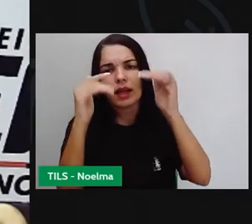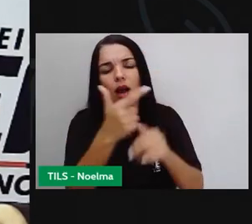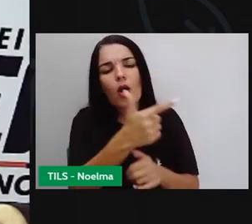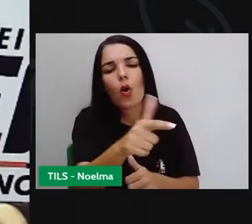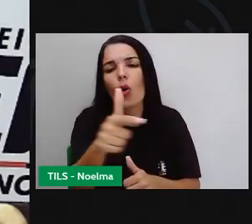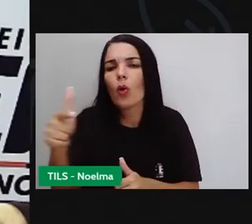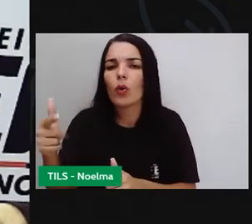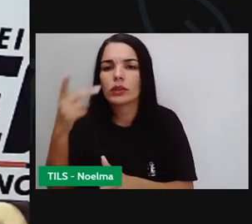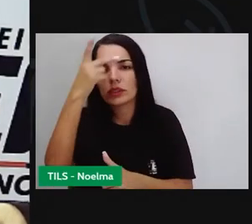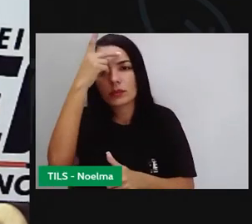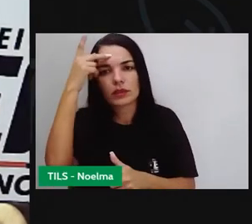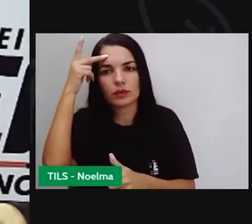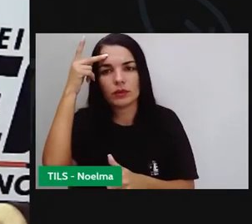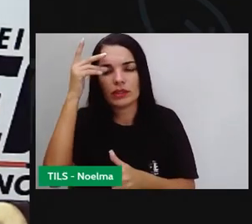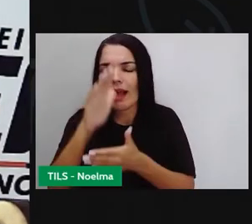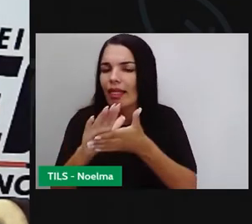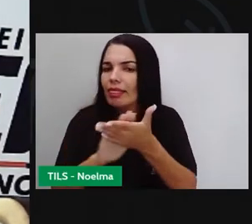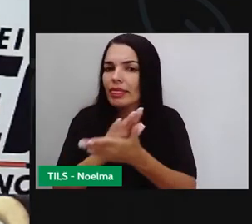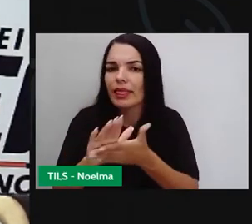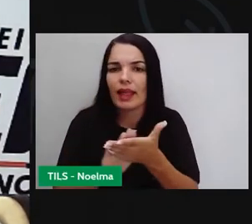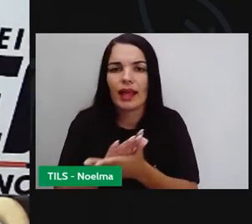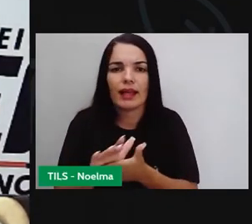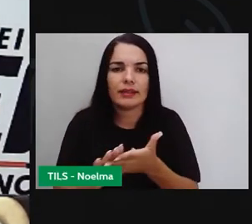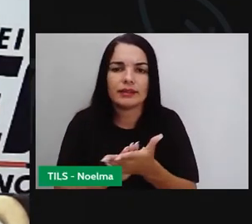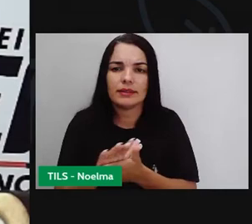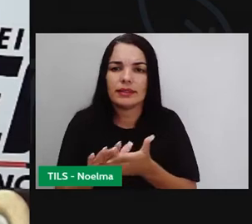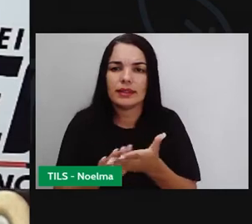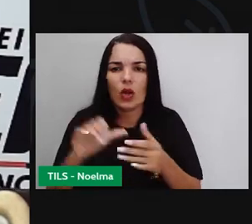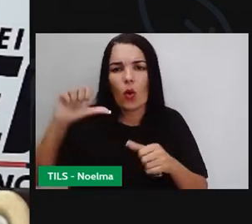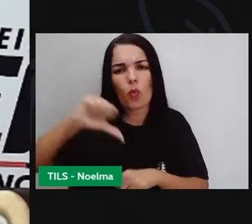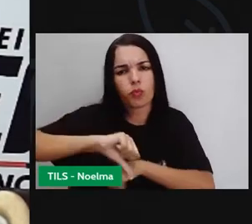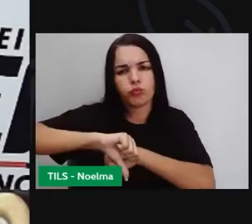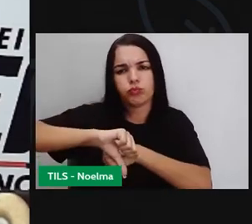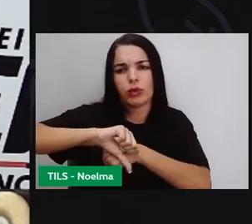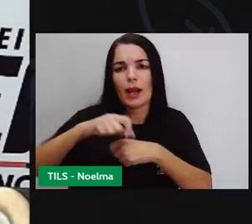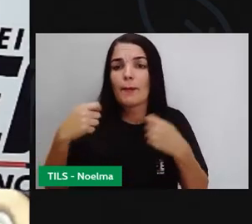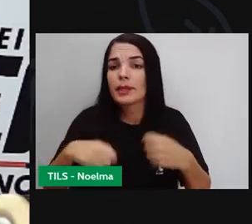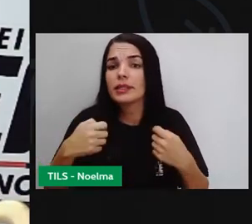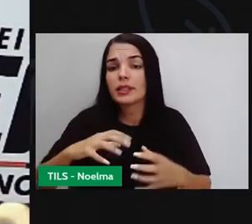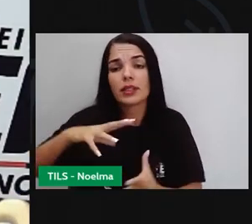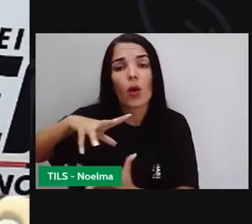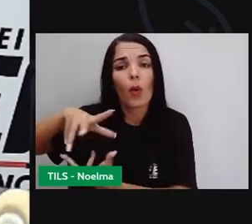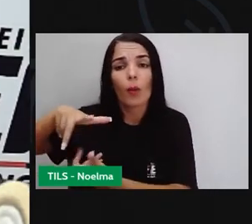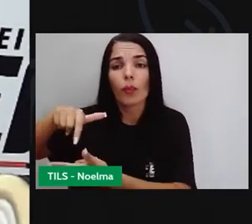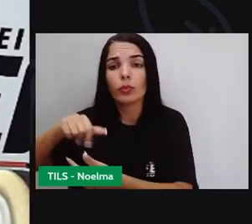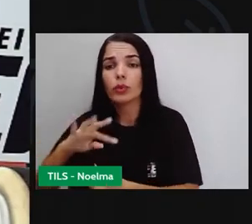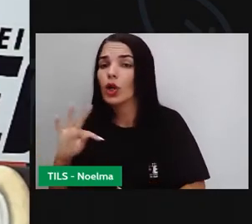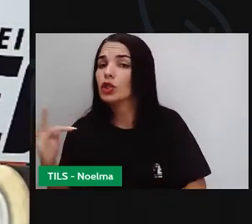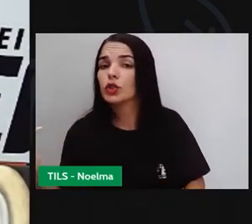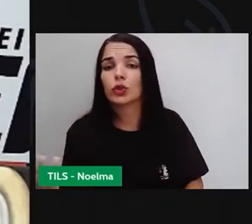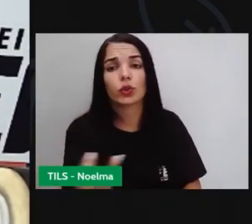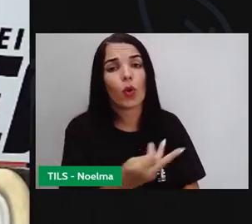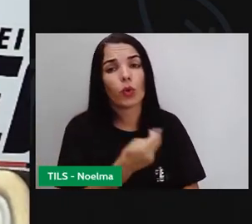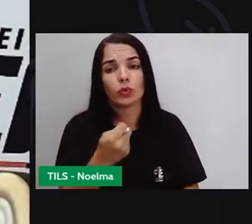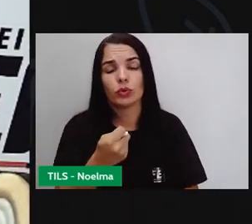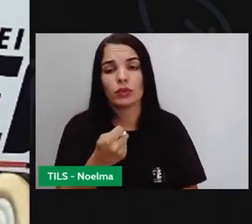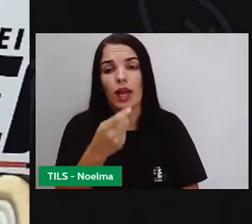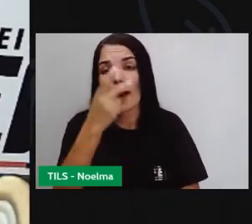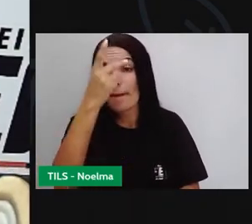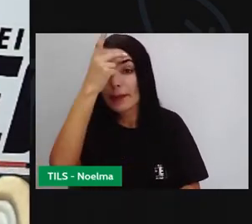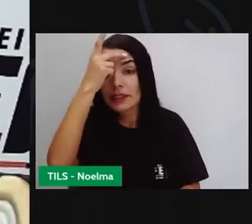sermos egoístas. O mundo é de todos, todos têm valor. Então, é um livrinho, um livro que